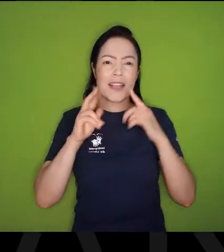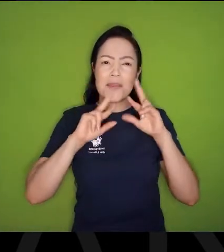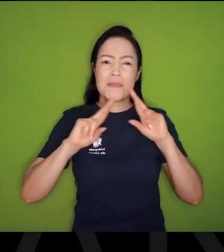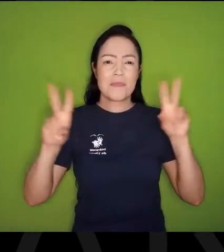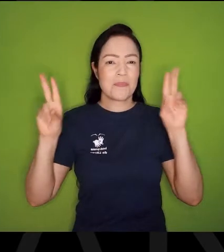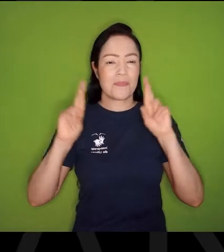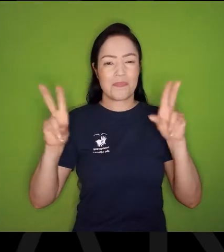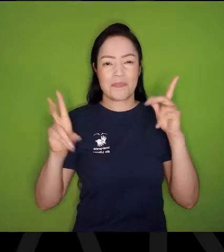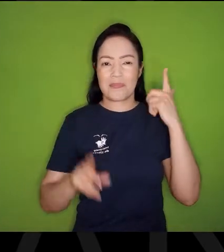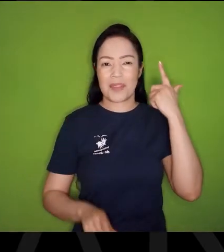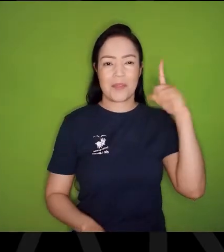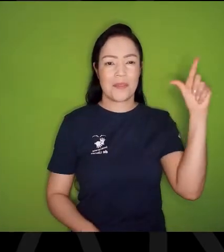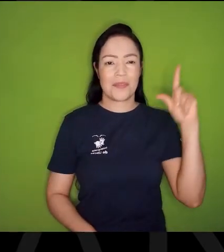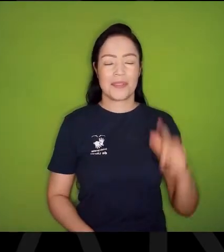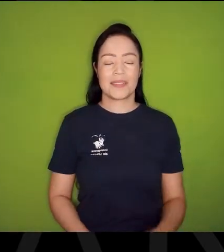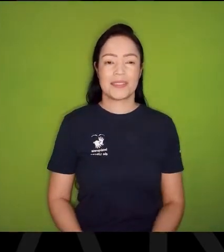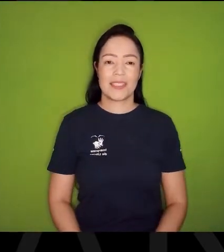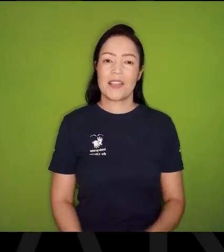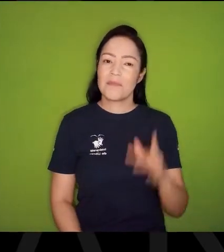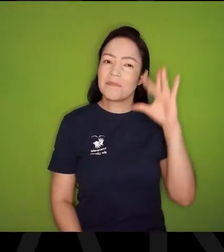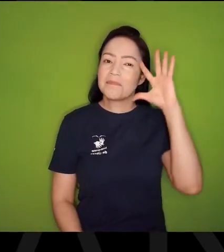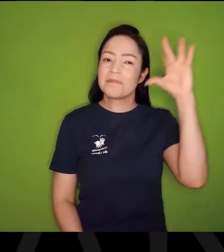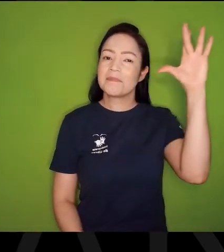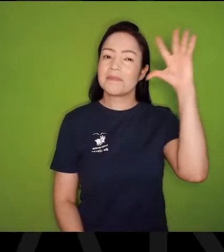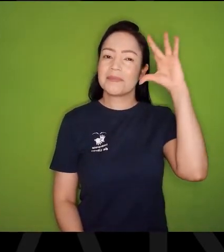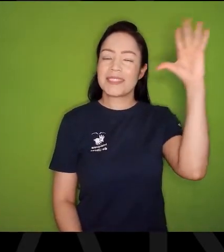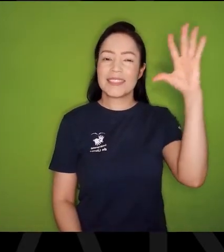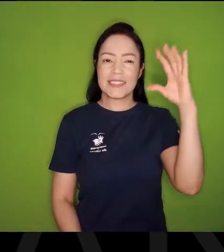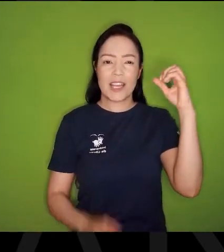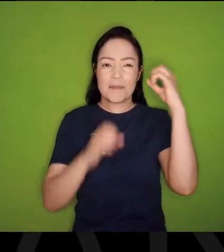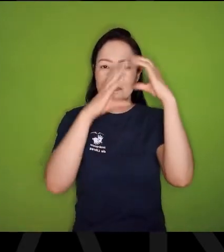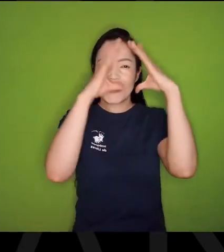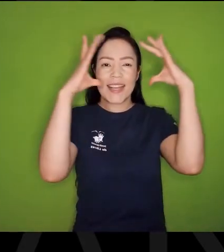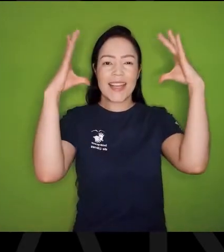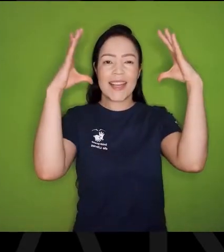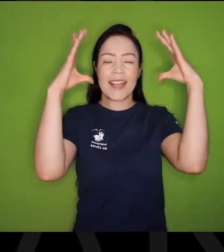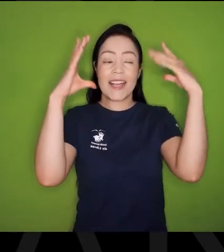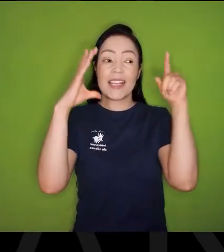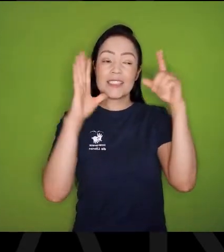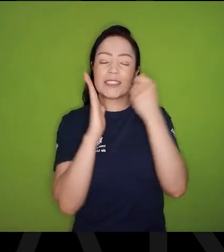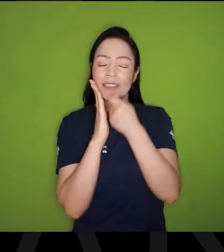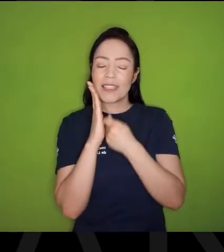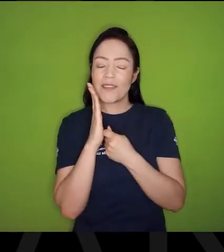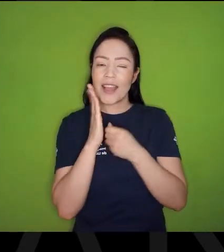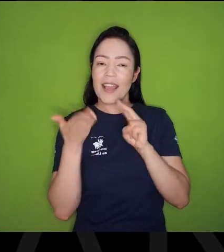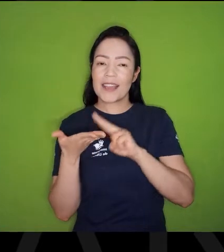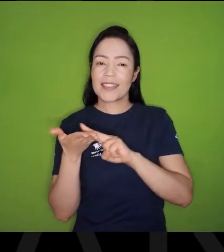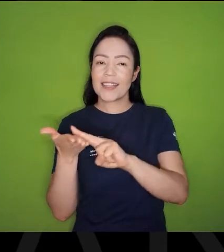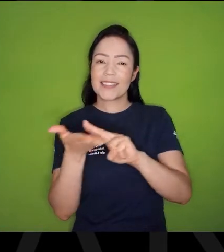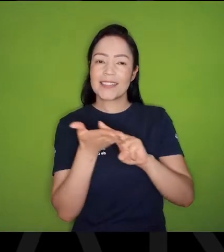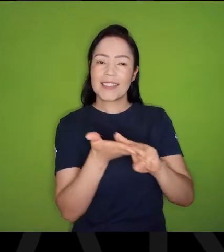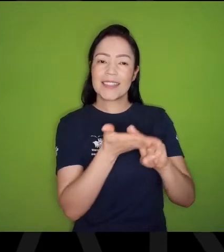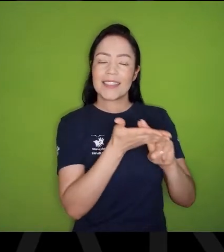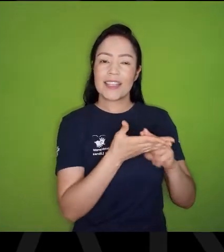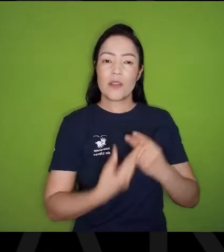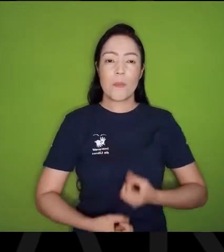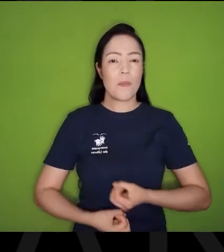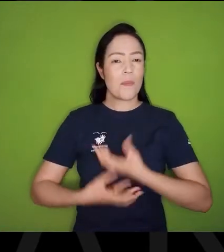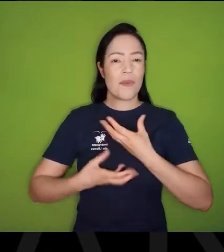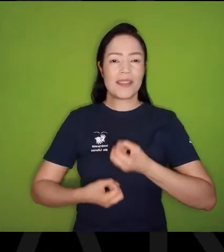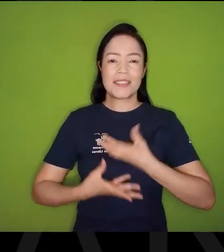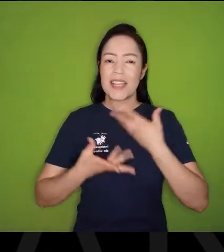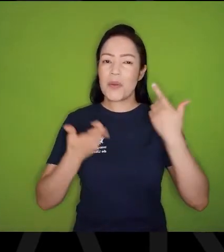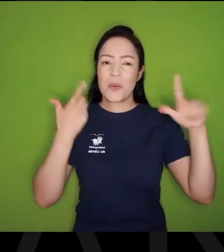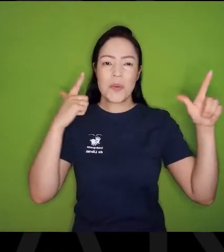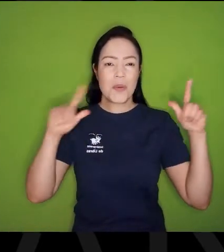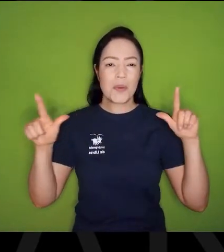barra funda, E fiquei imaginando onde ele ali Escrevia as suas cartas para se corresponder Com os poetas todos, O